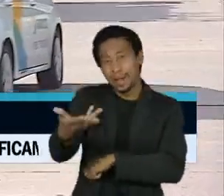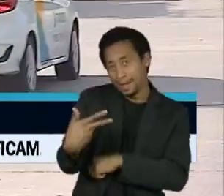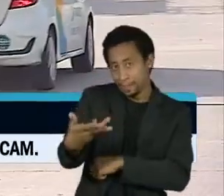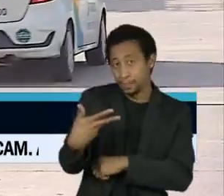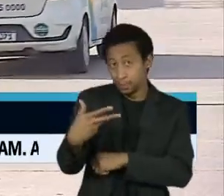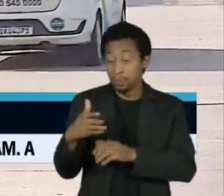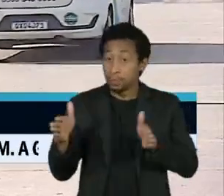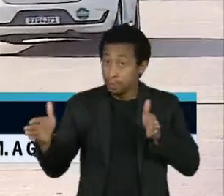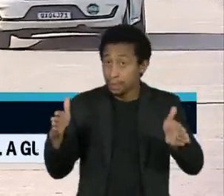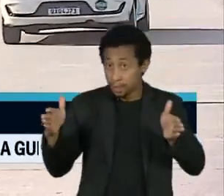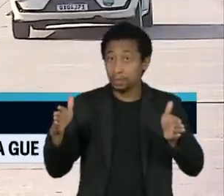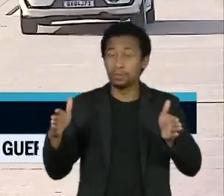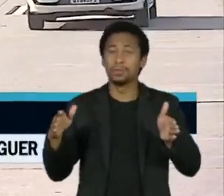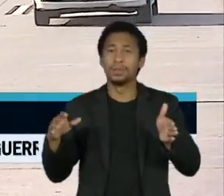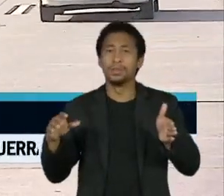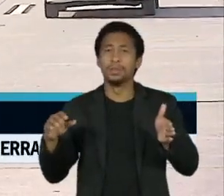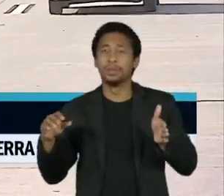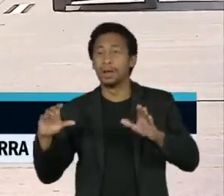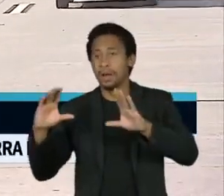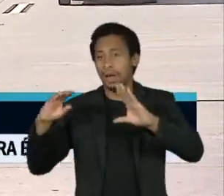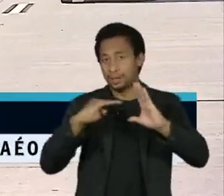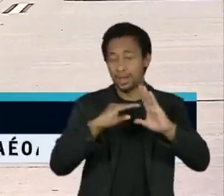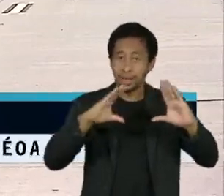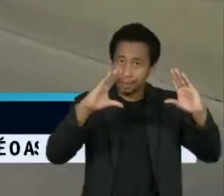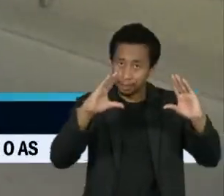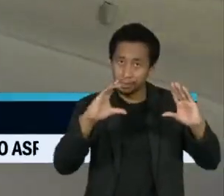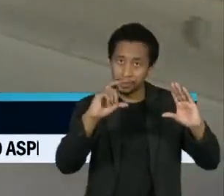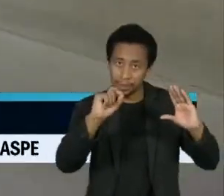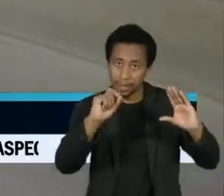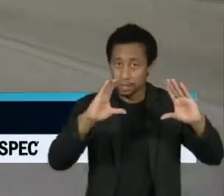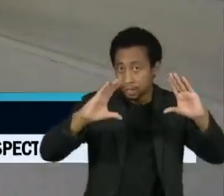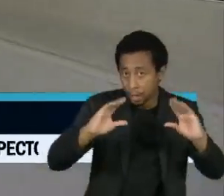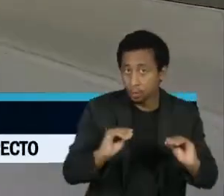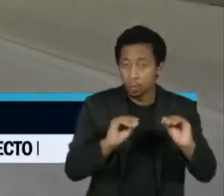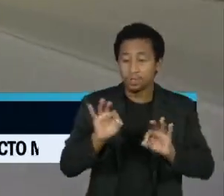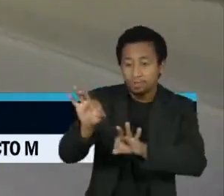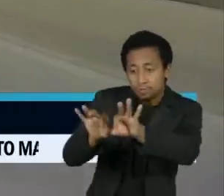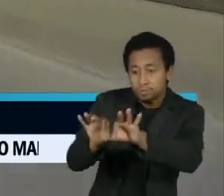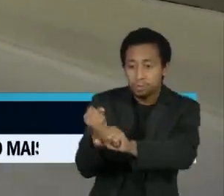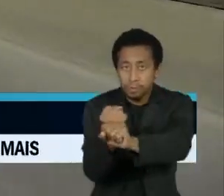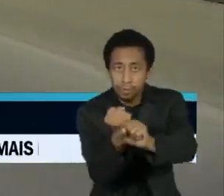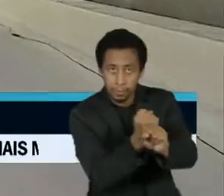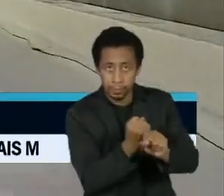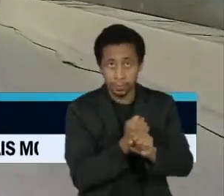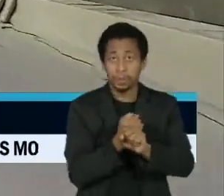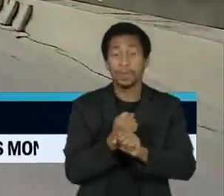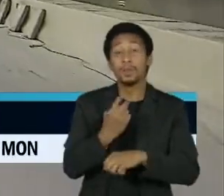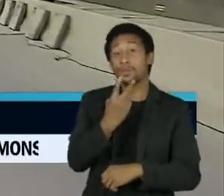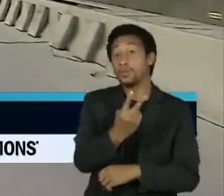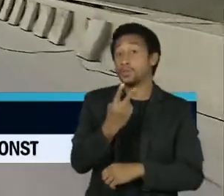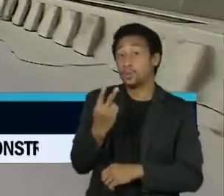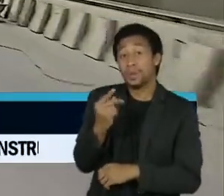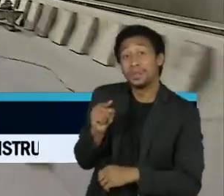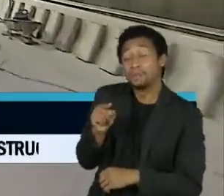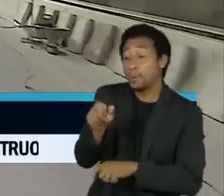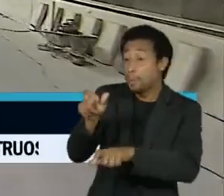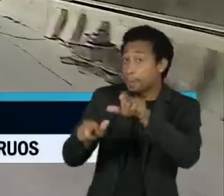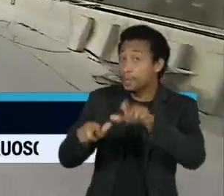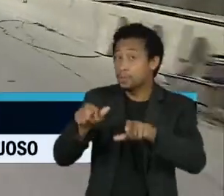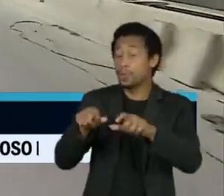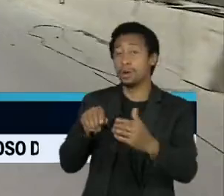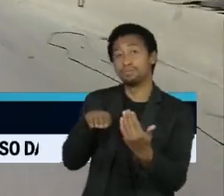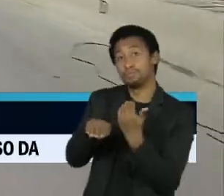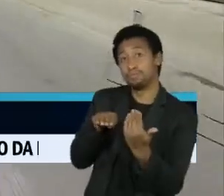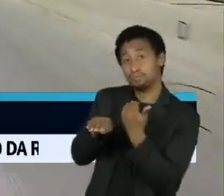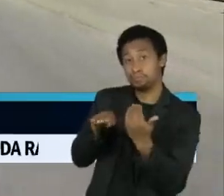da noite, menos nos finais de semana e feriados. 22 milhões de pessoas utilizam a Rodovia dos Tamoios por ano. A duplicação é